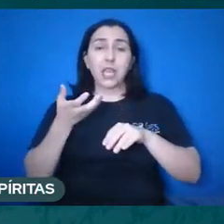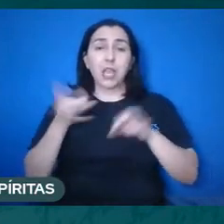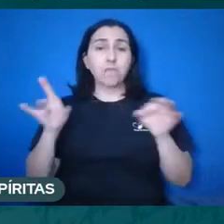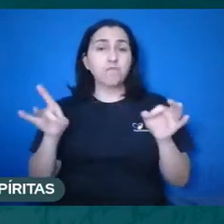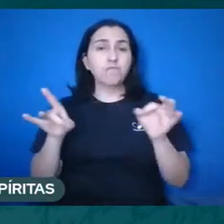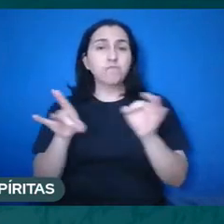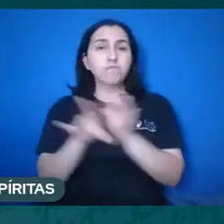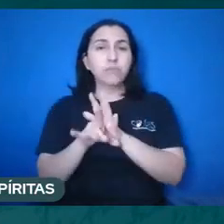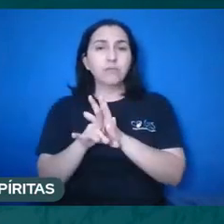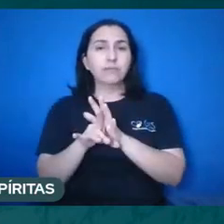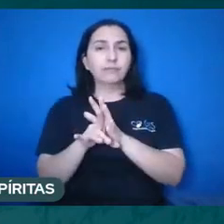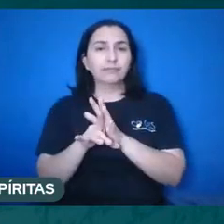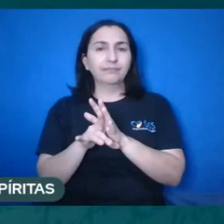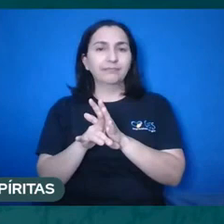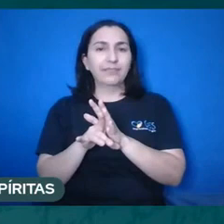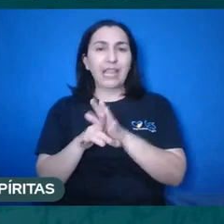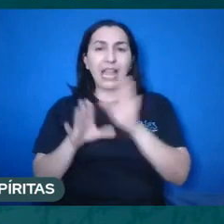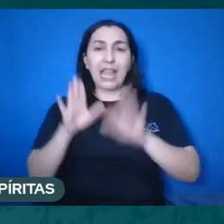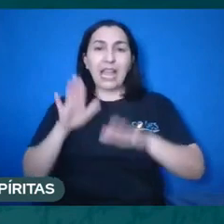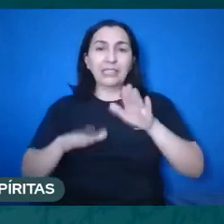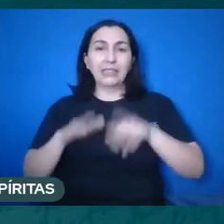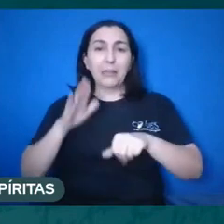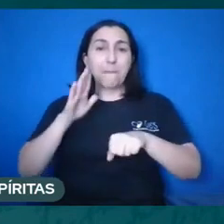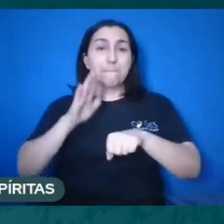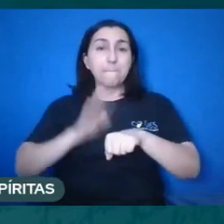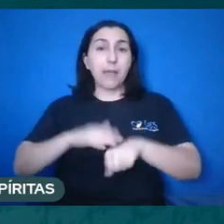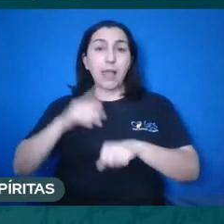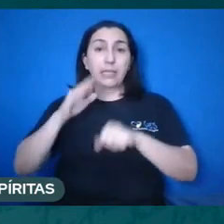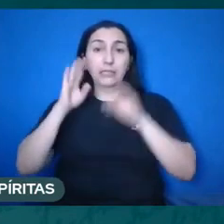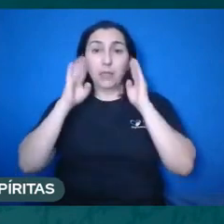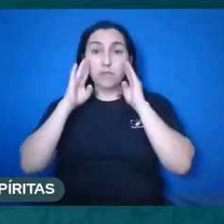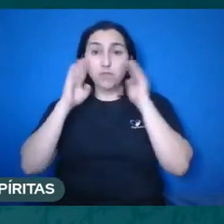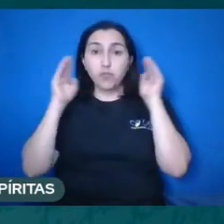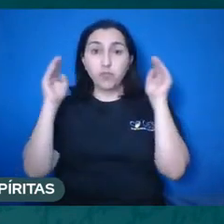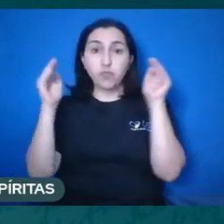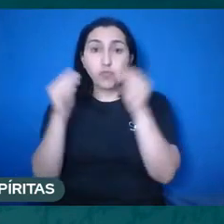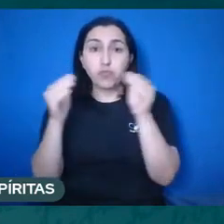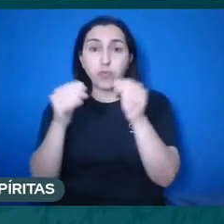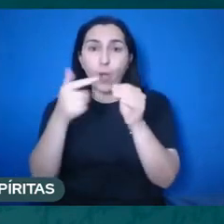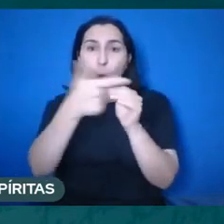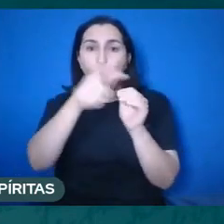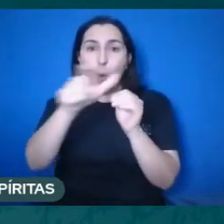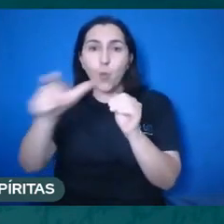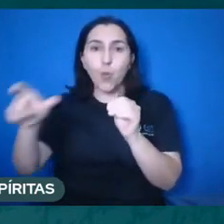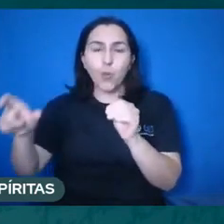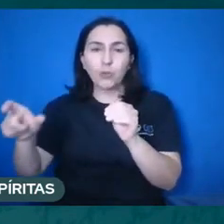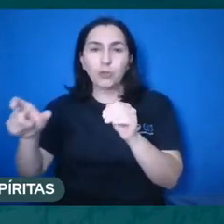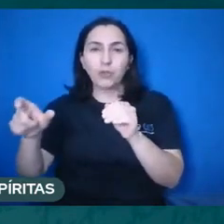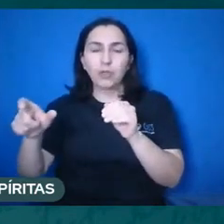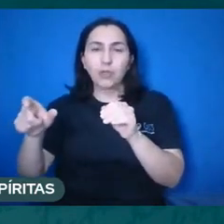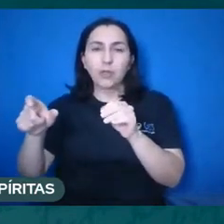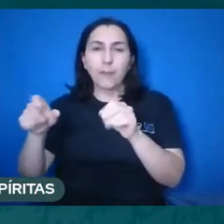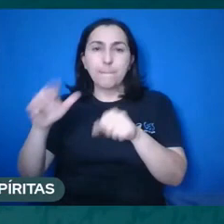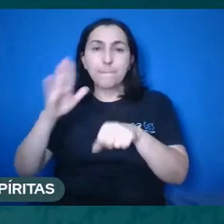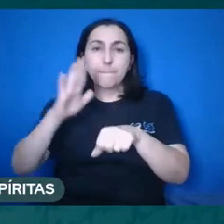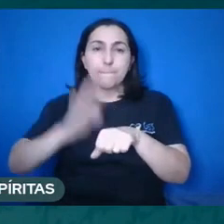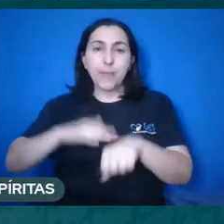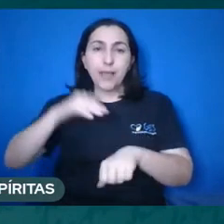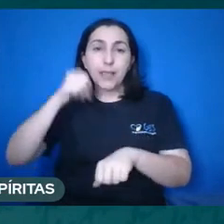preocupada com o outro, eu não estou focada em mim, né, nesse momento,